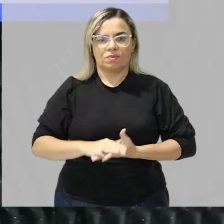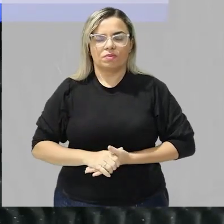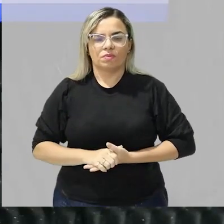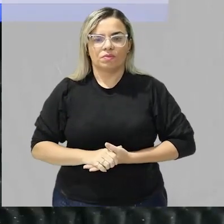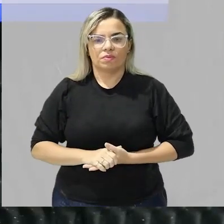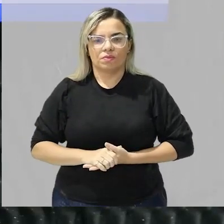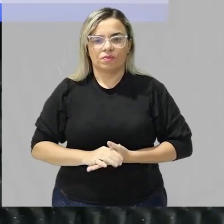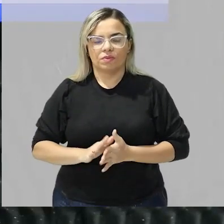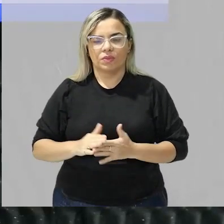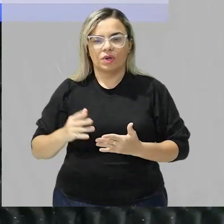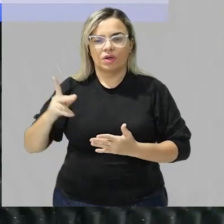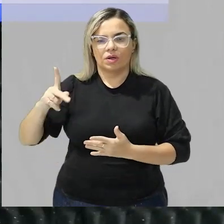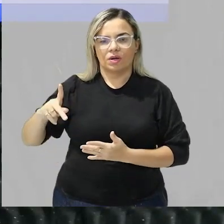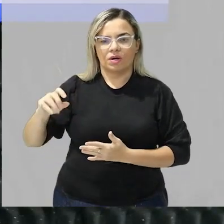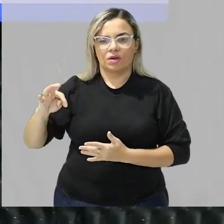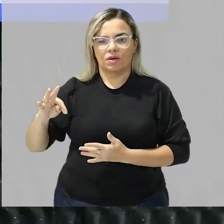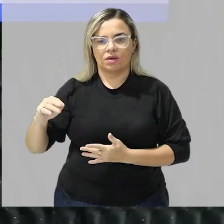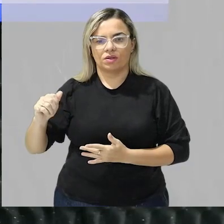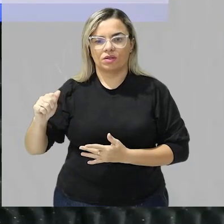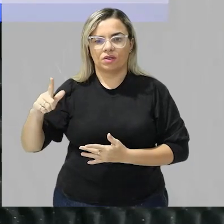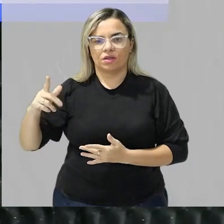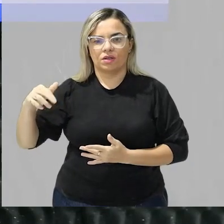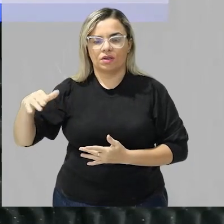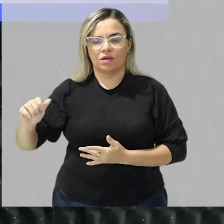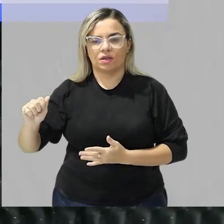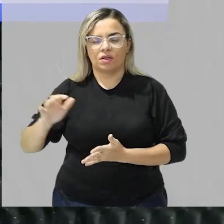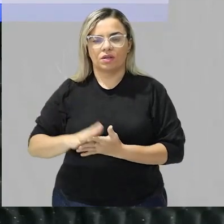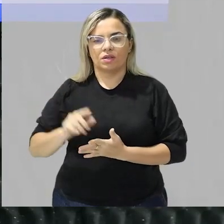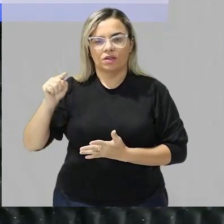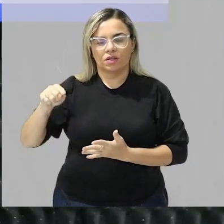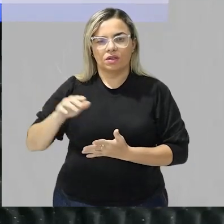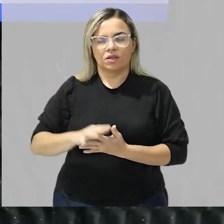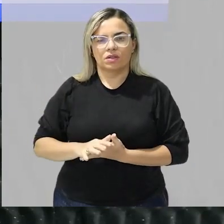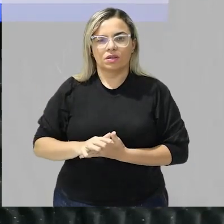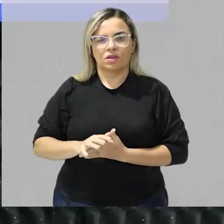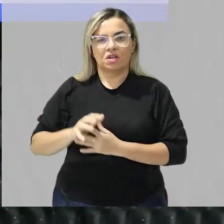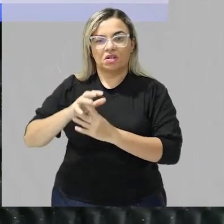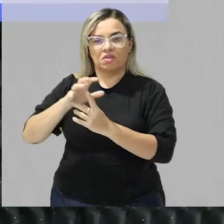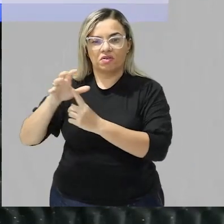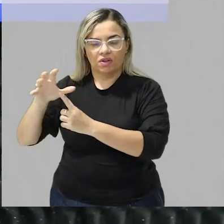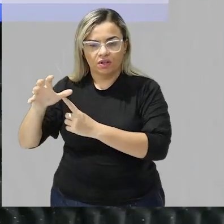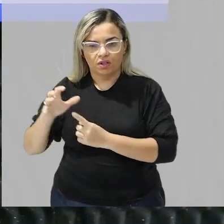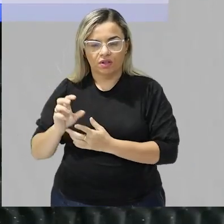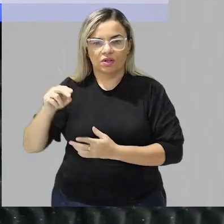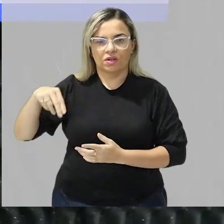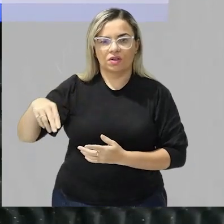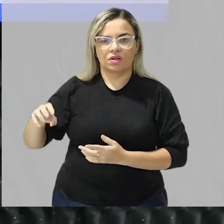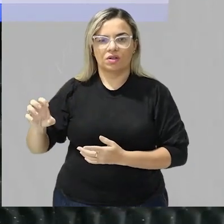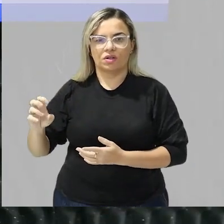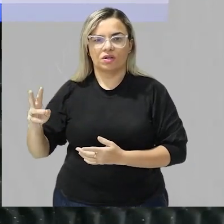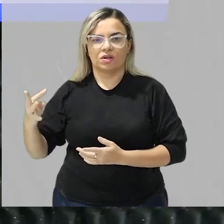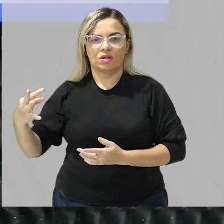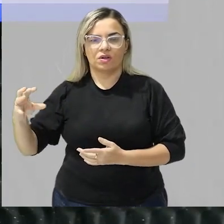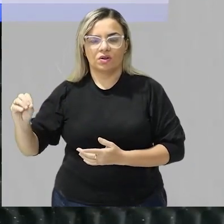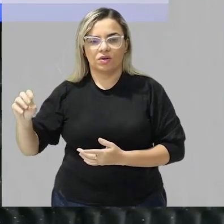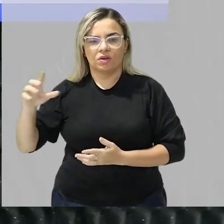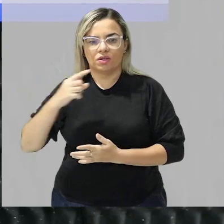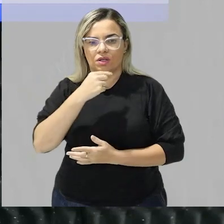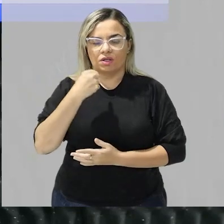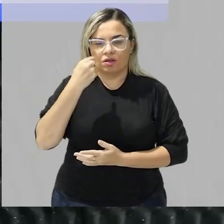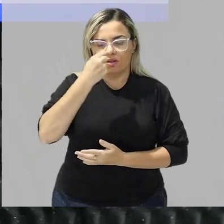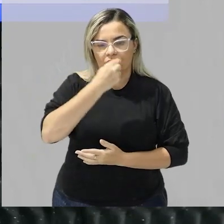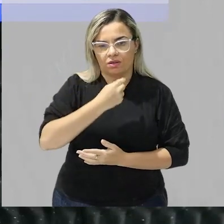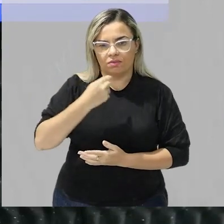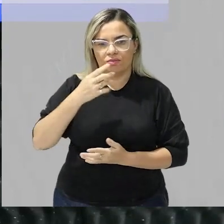pitialina ela atua no pH neutro tá então na nossa boca o pH da nossa saliva é pH neutro